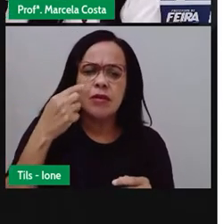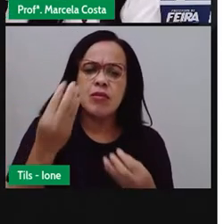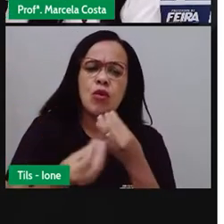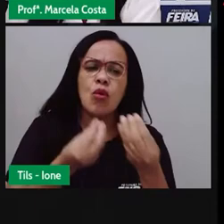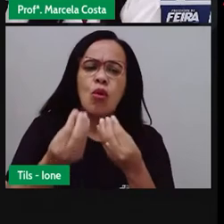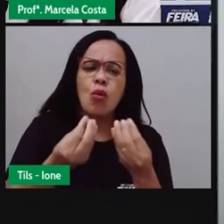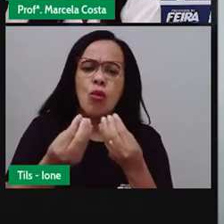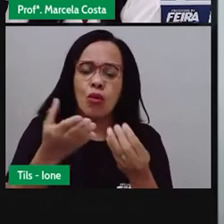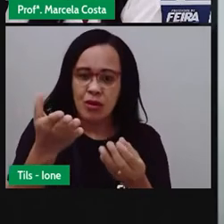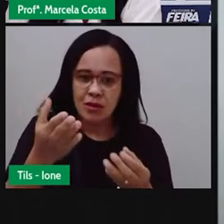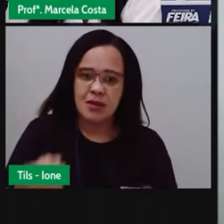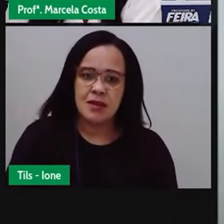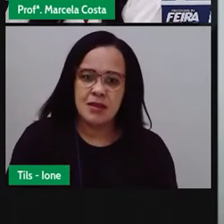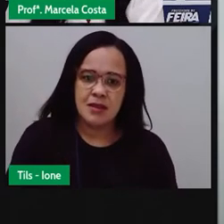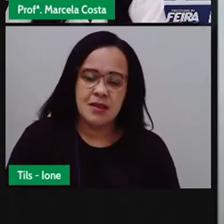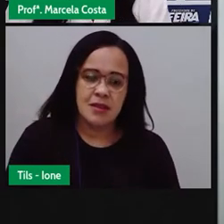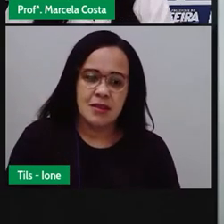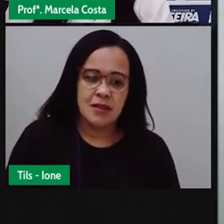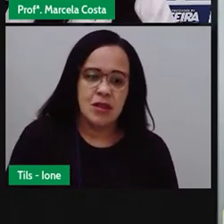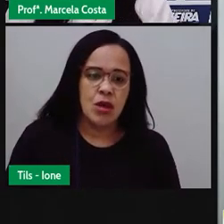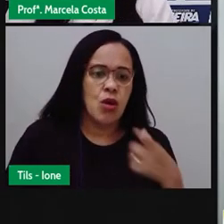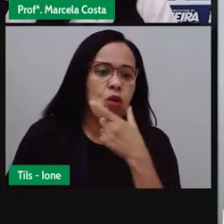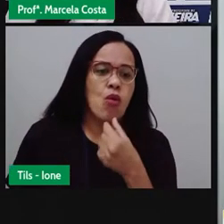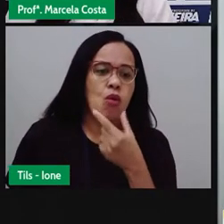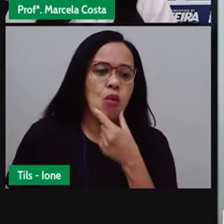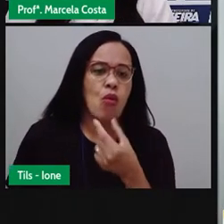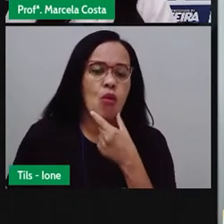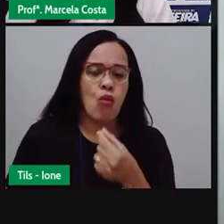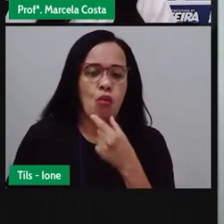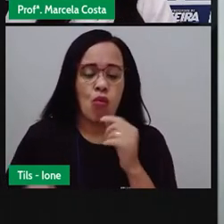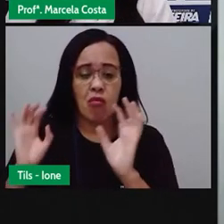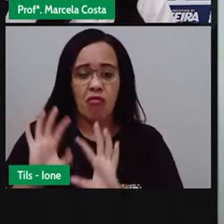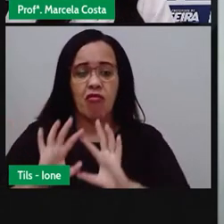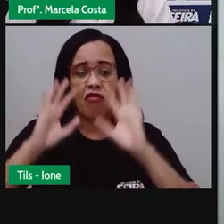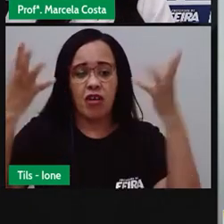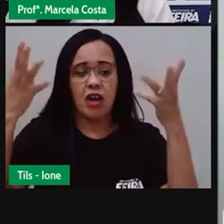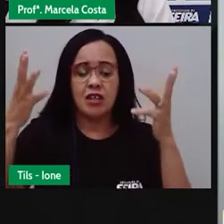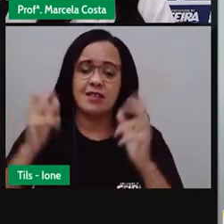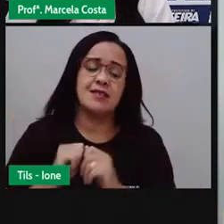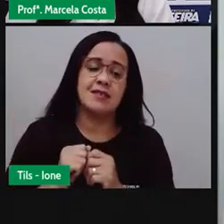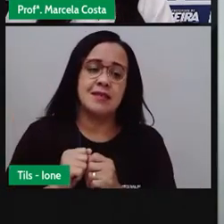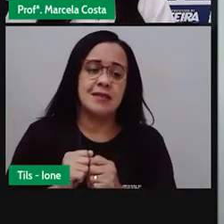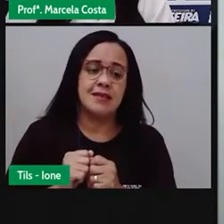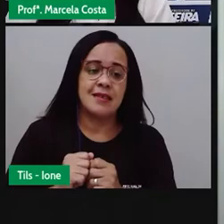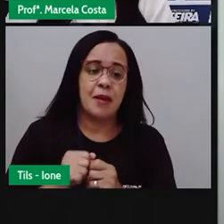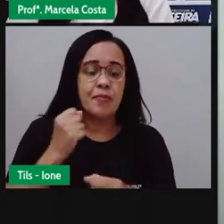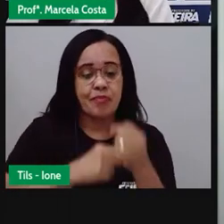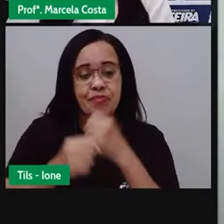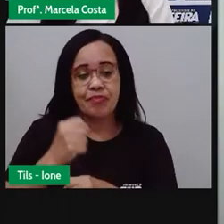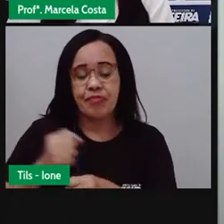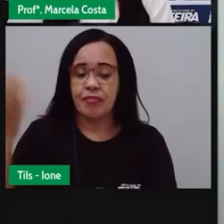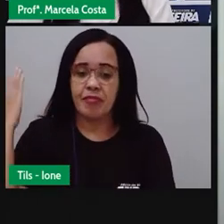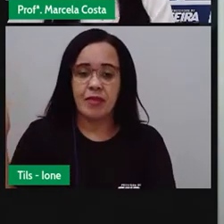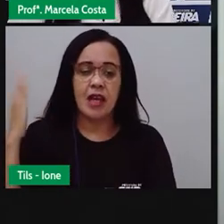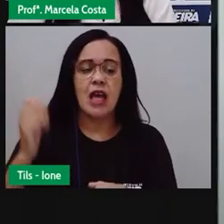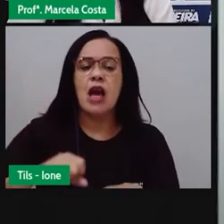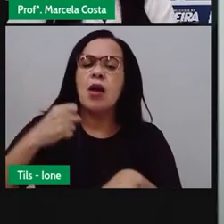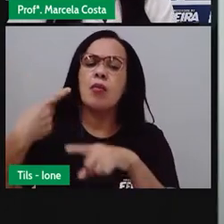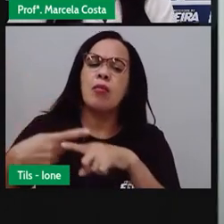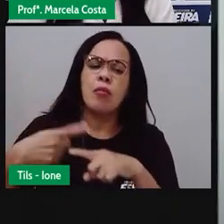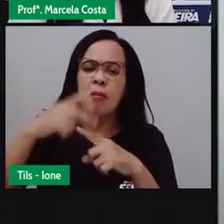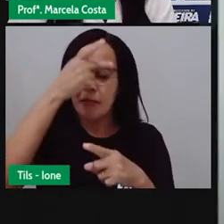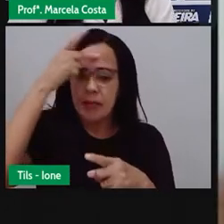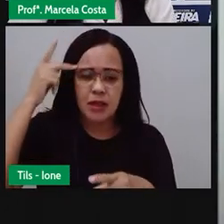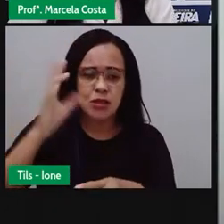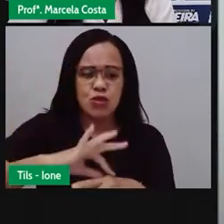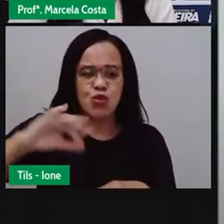Fala, galera! Tudo bem com vocês? Estamos aqui em clima de festa junina, para a gente falar dessa época mais esperada do ano aqui em